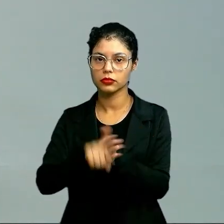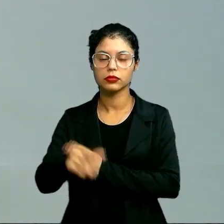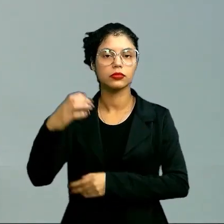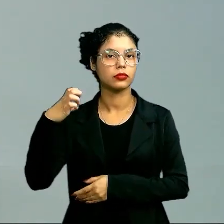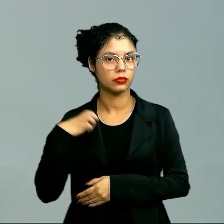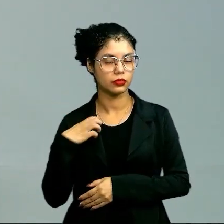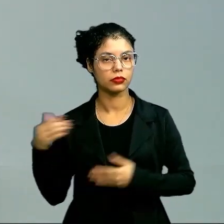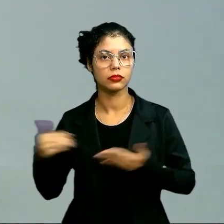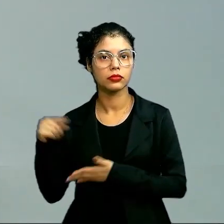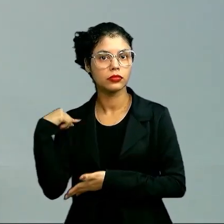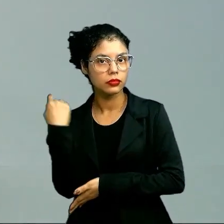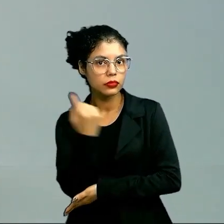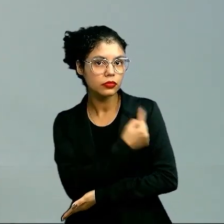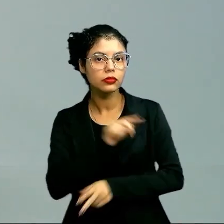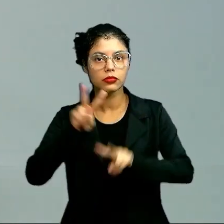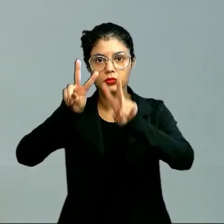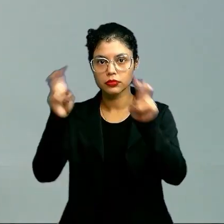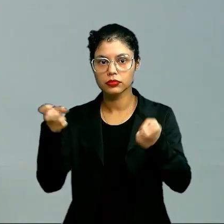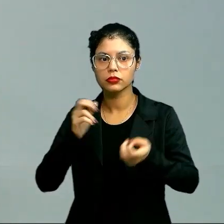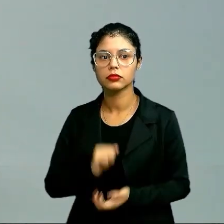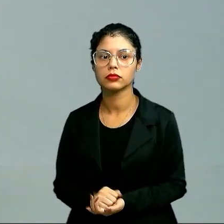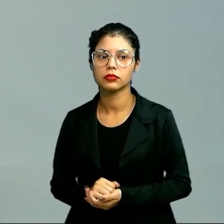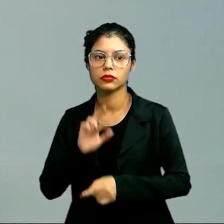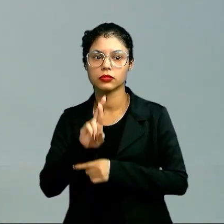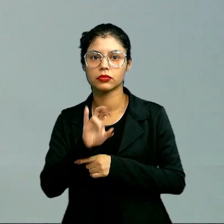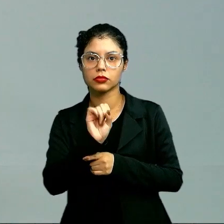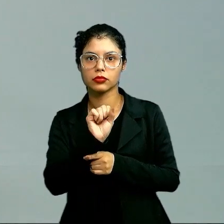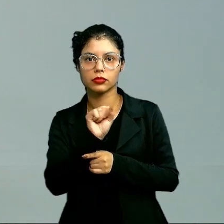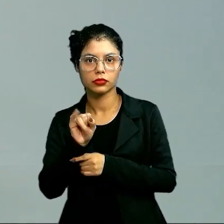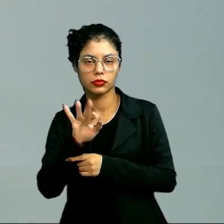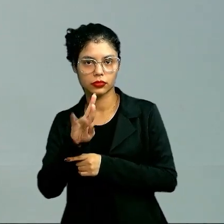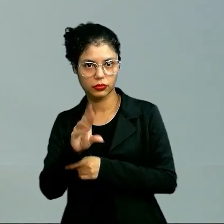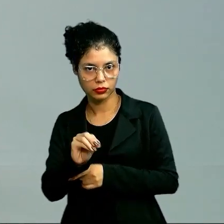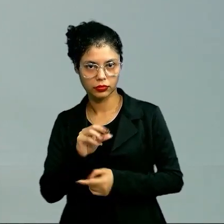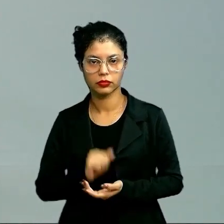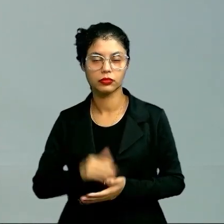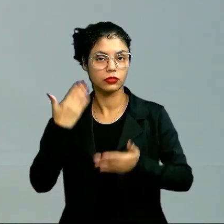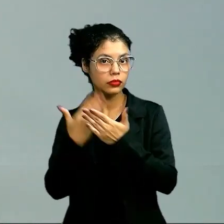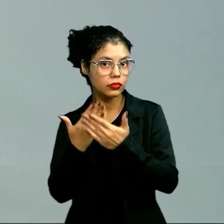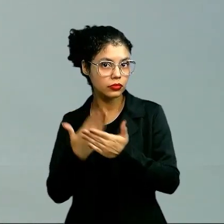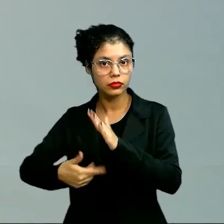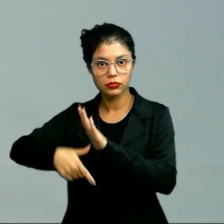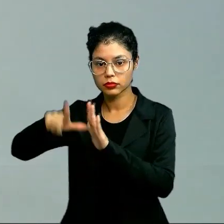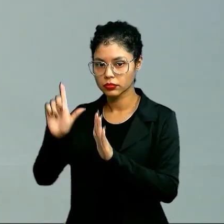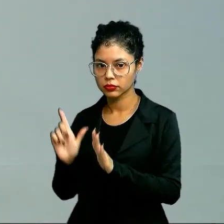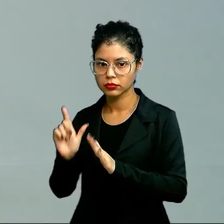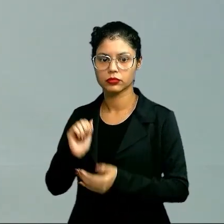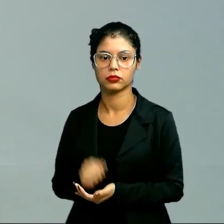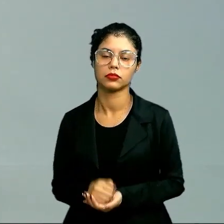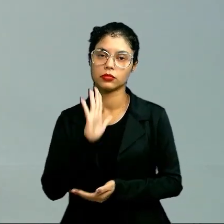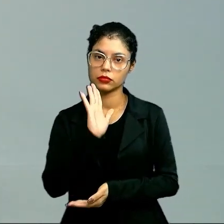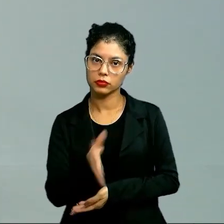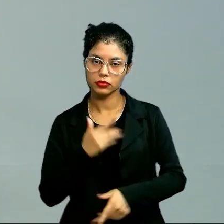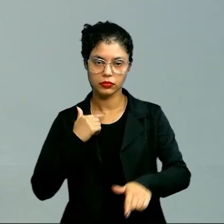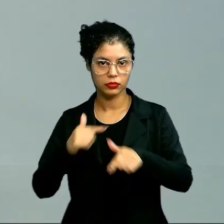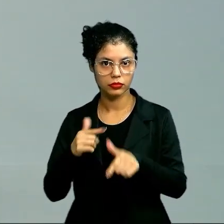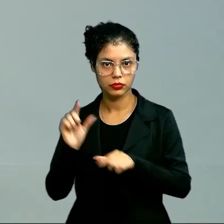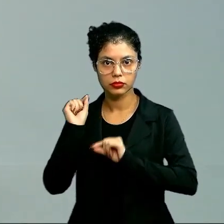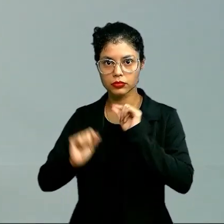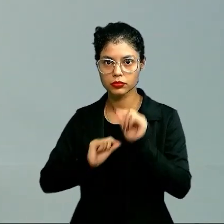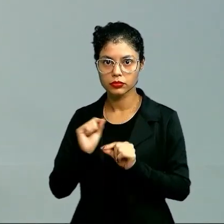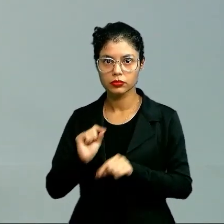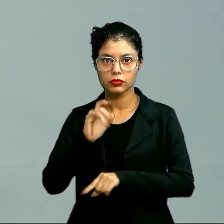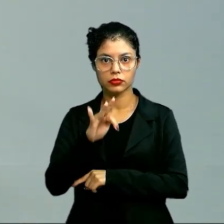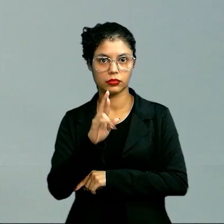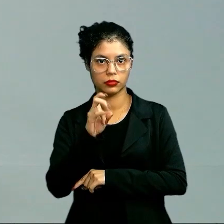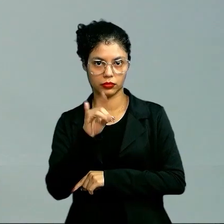ética, e hoje nós vamos tratar do ressentimento. Na aula passada, a gente já trabalhou o